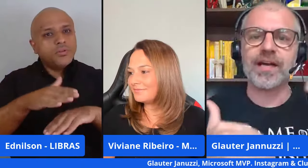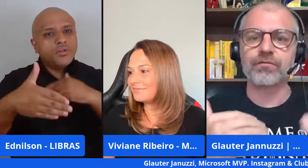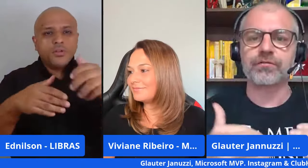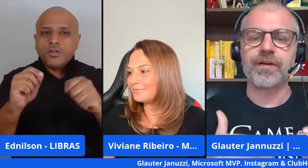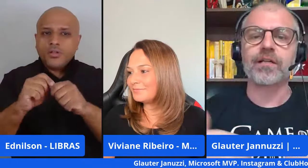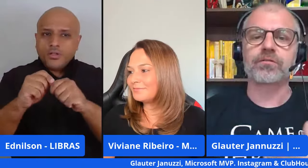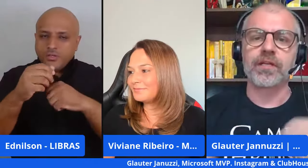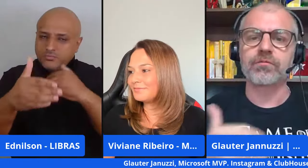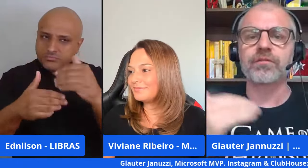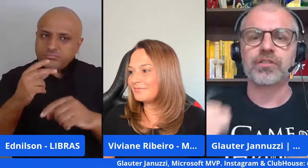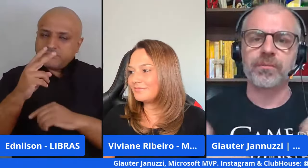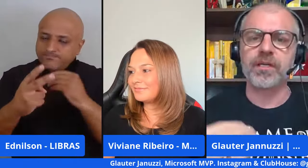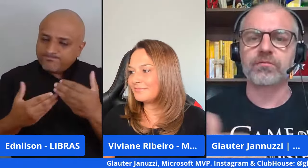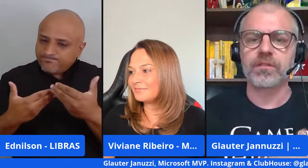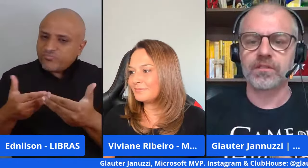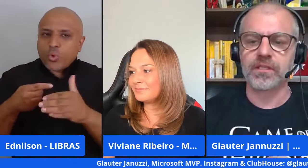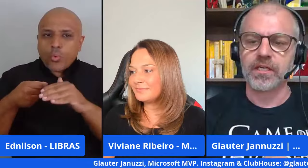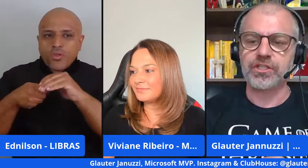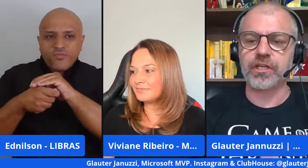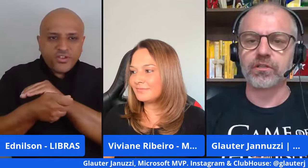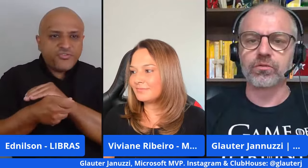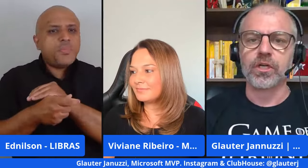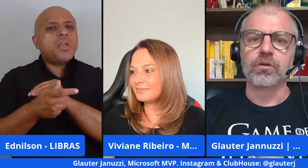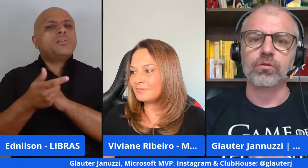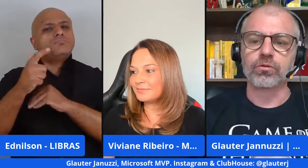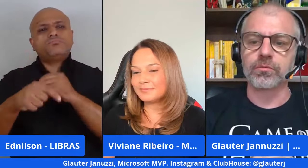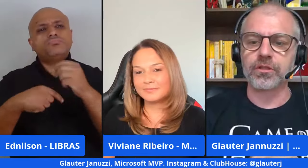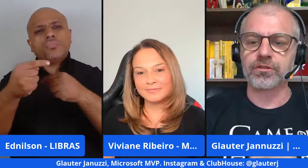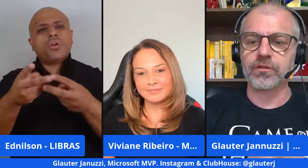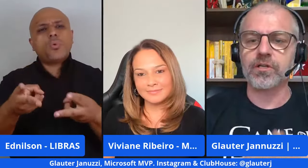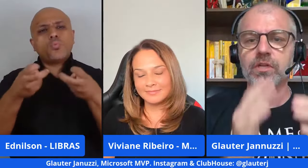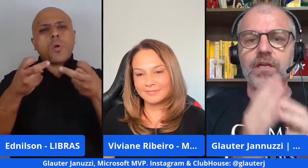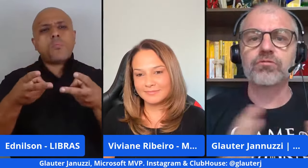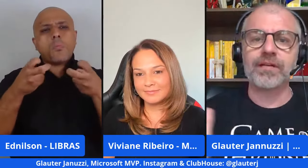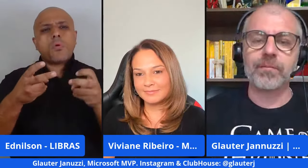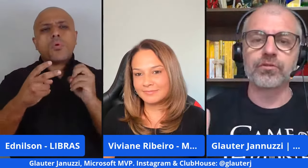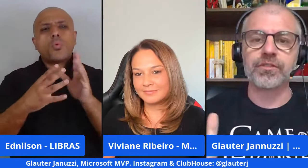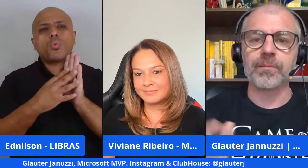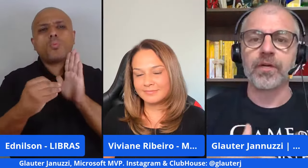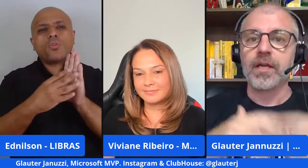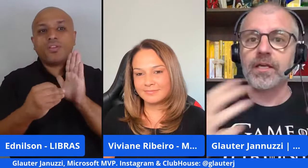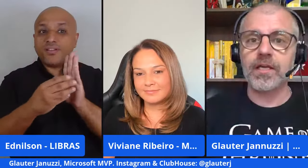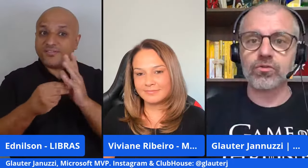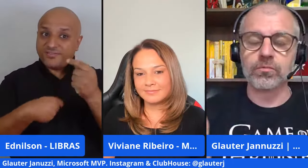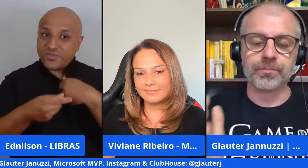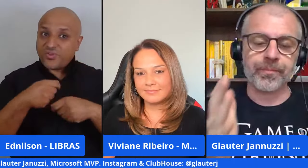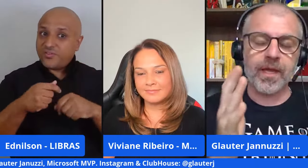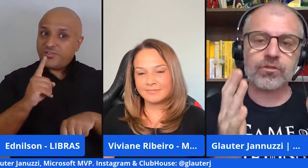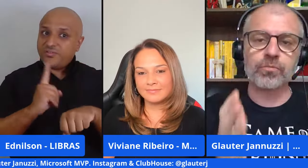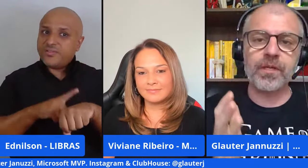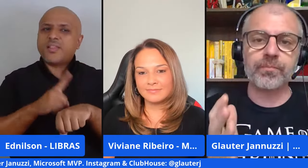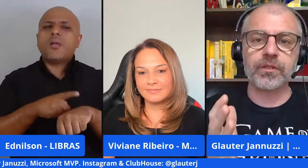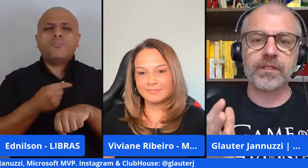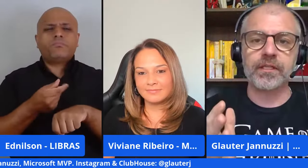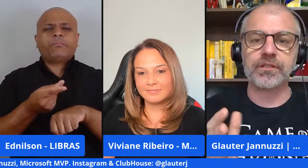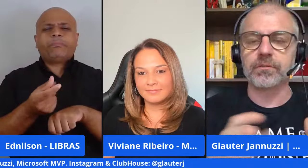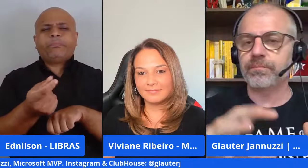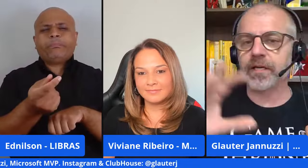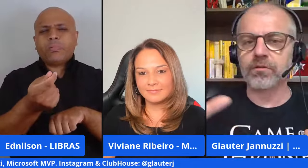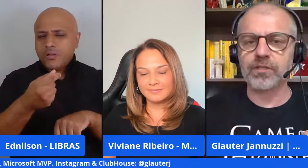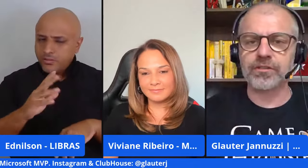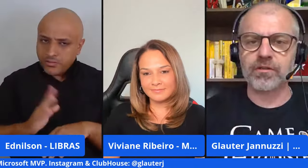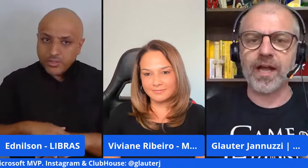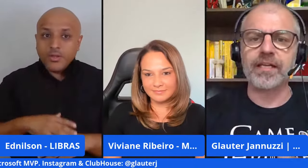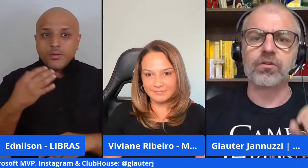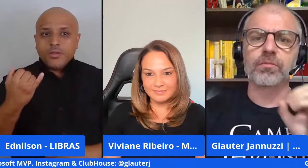sustentável de fato com investimento e gerando lucro no modelo de negócio isso leva muito tempo em resumo é super importante